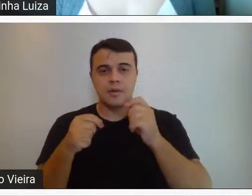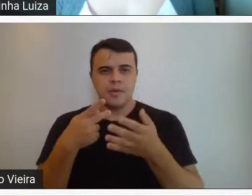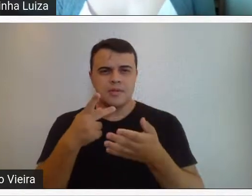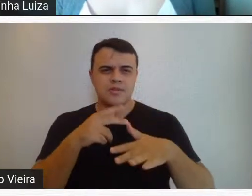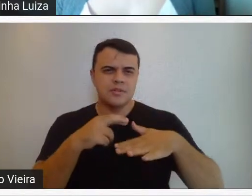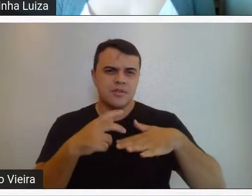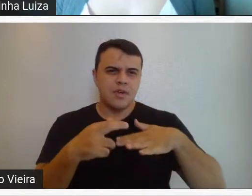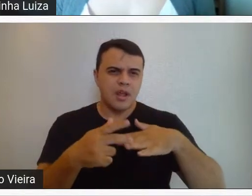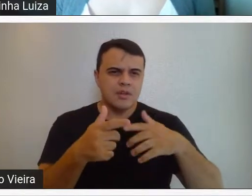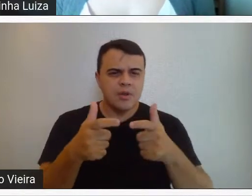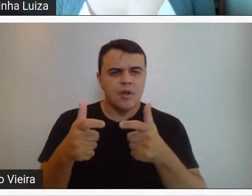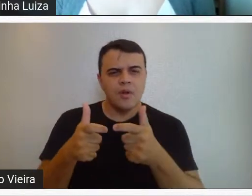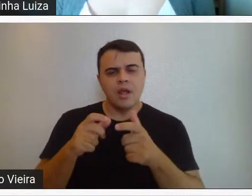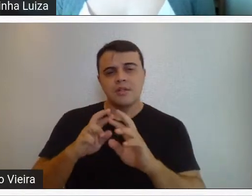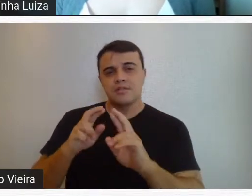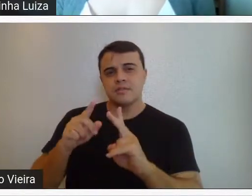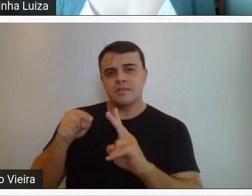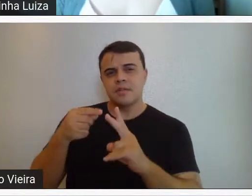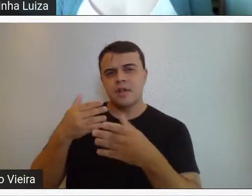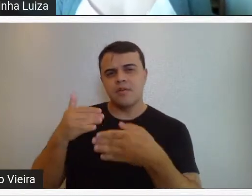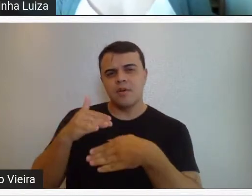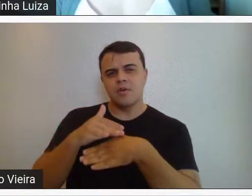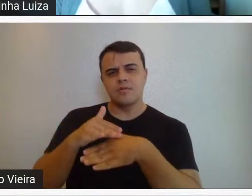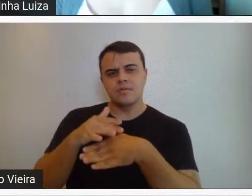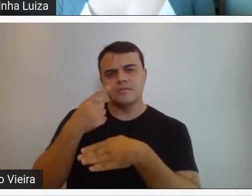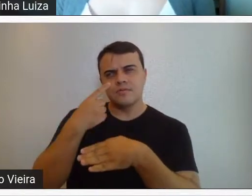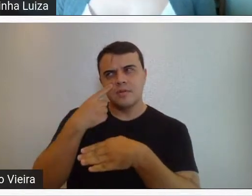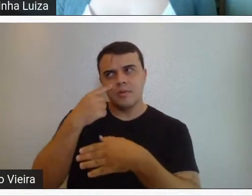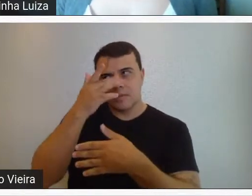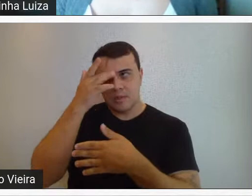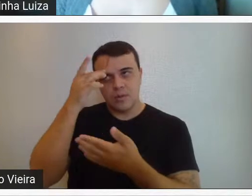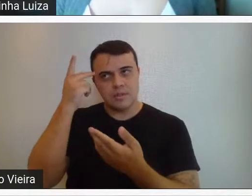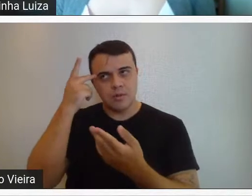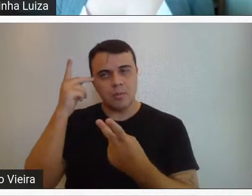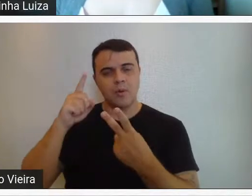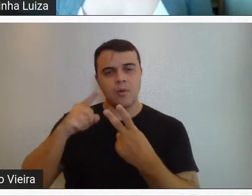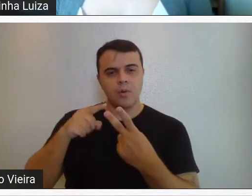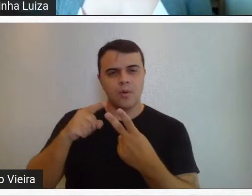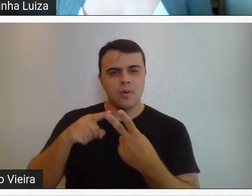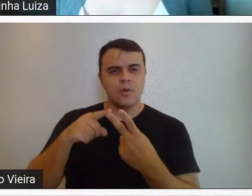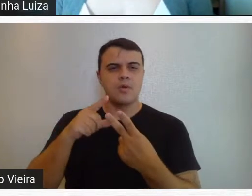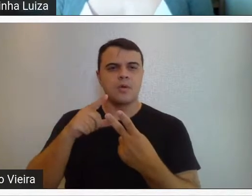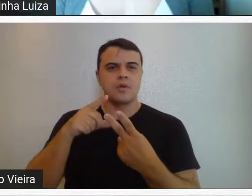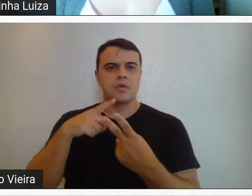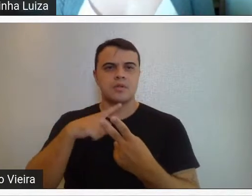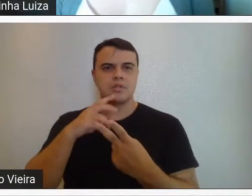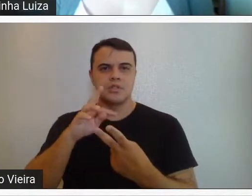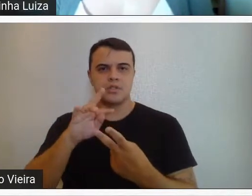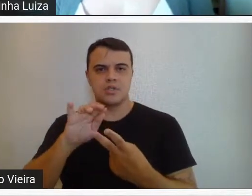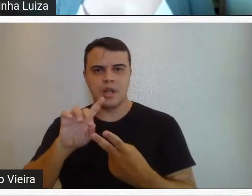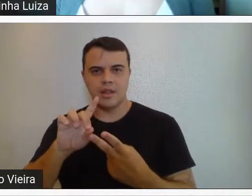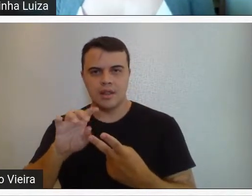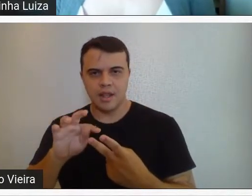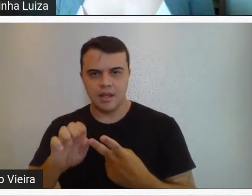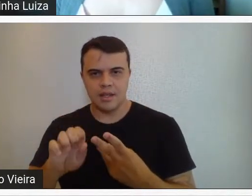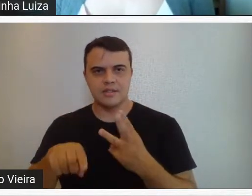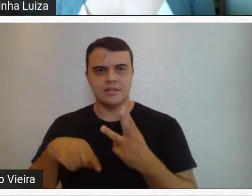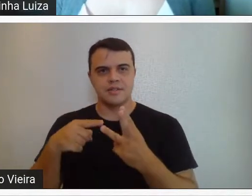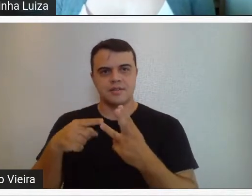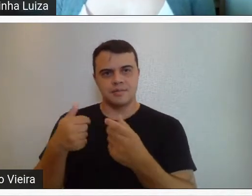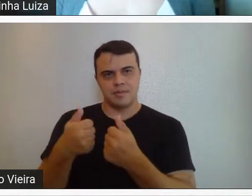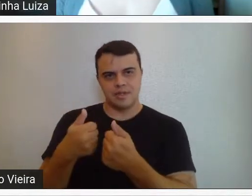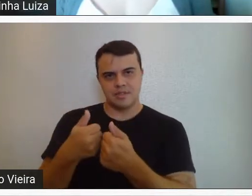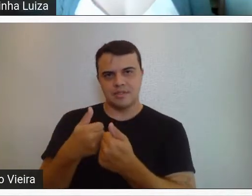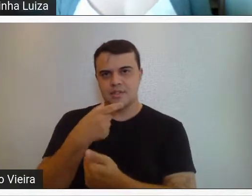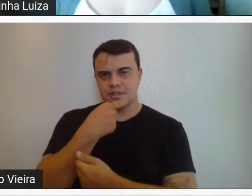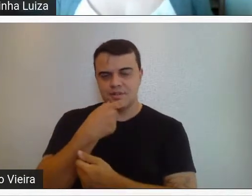lugares diferentes. Enquanto a gente estava aqui conversando, a gente viu que tem gente de São Paulo, de Tiradentes, tem mais pertinho aqui em Nova